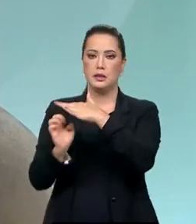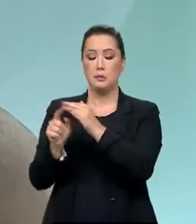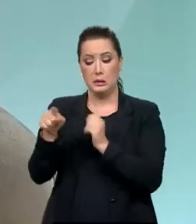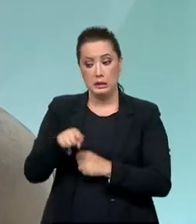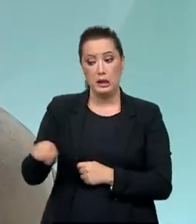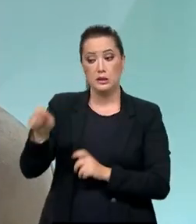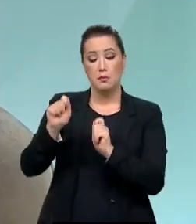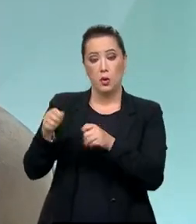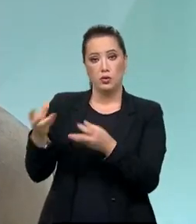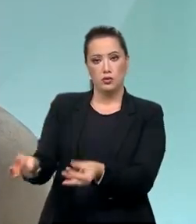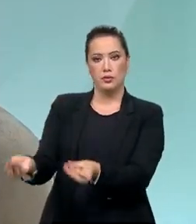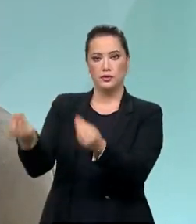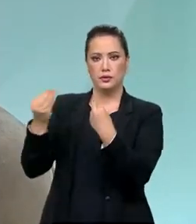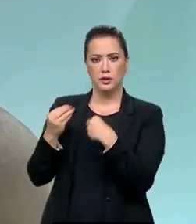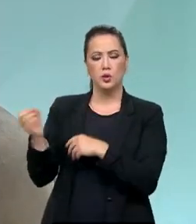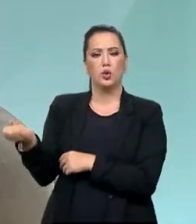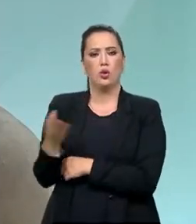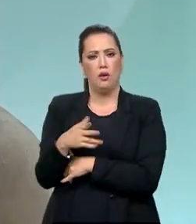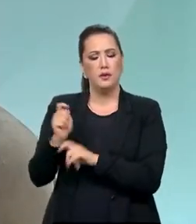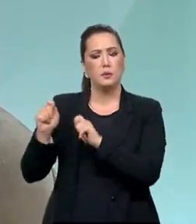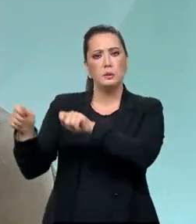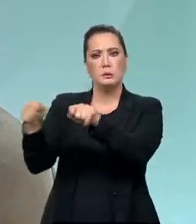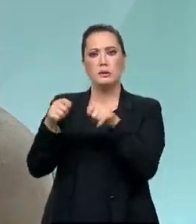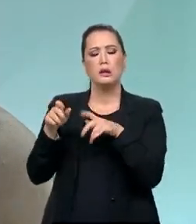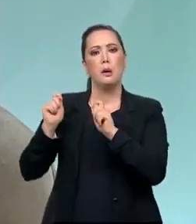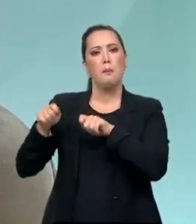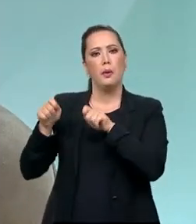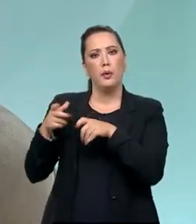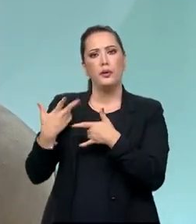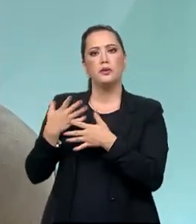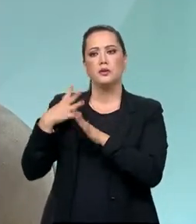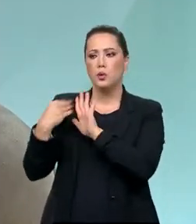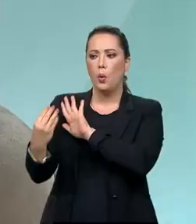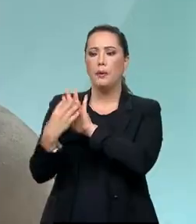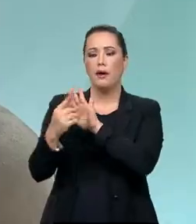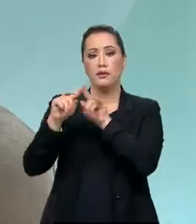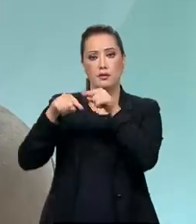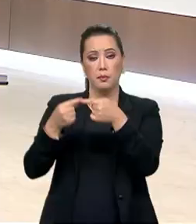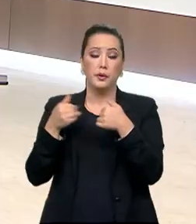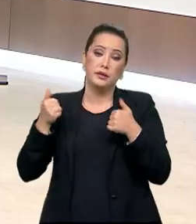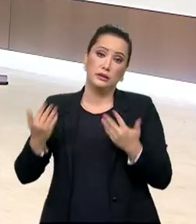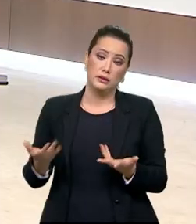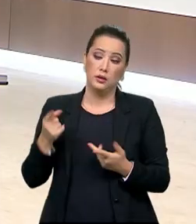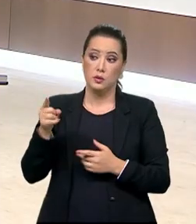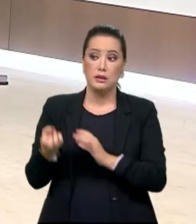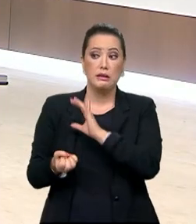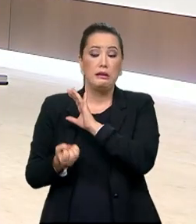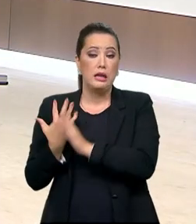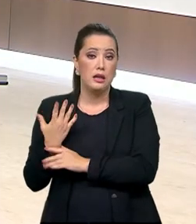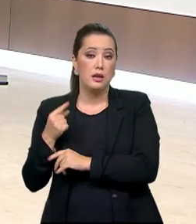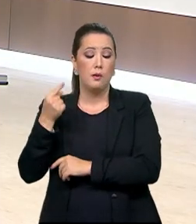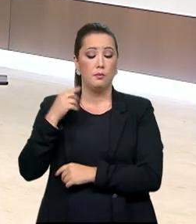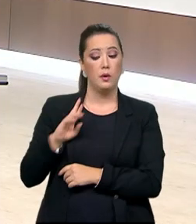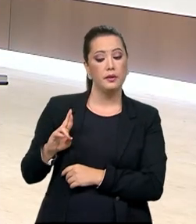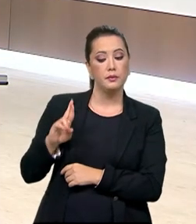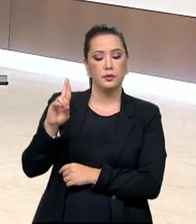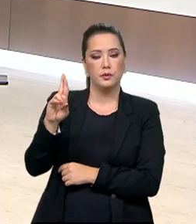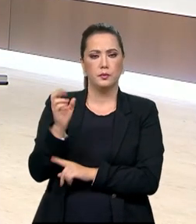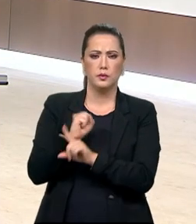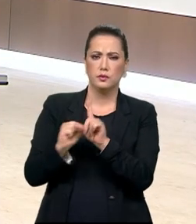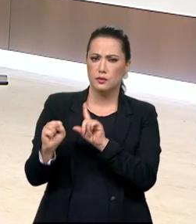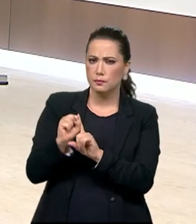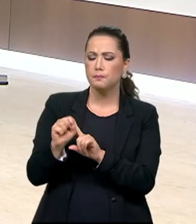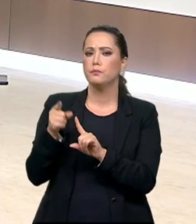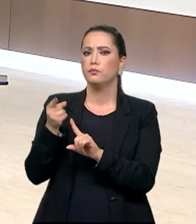que elas possam trazer práticas inovadoras, né? E que possam ser replicadas. E assim, tu cria uma responsabilidade